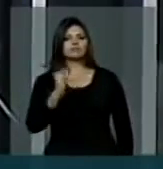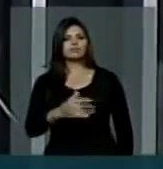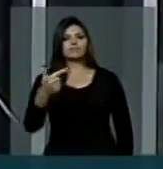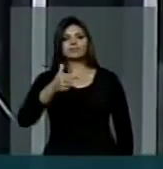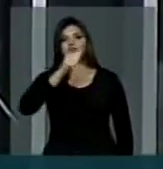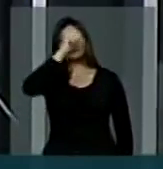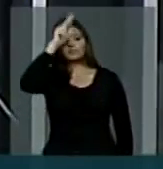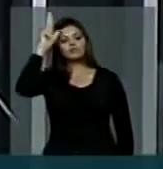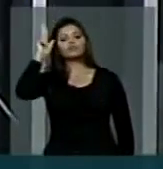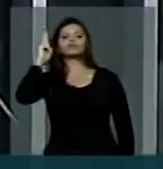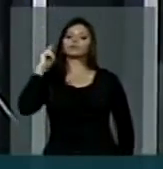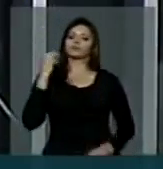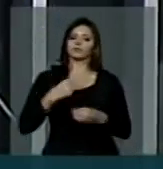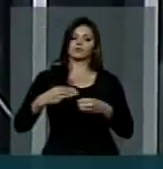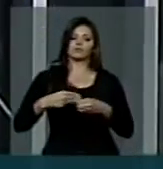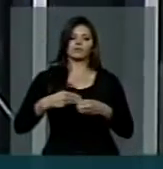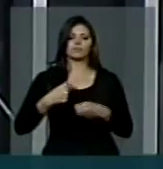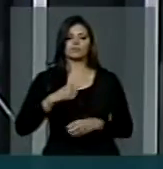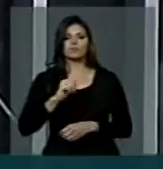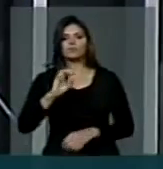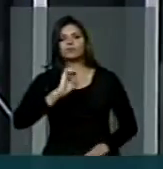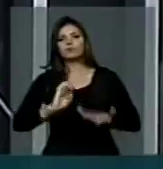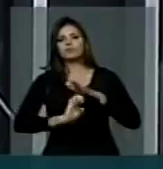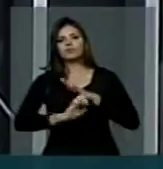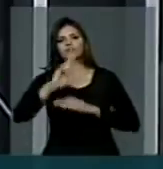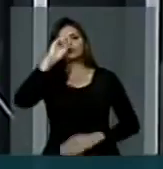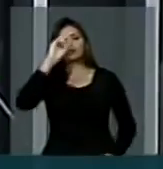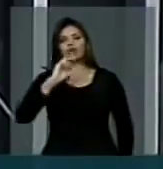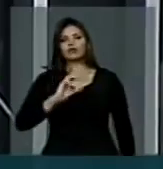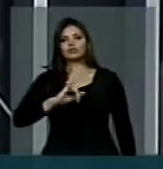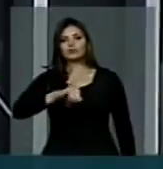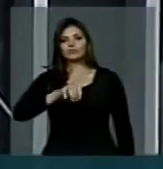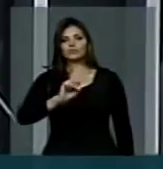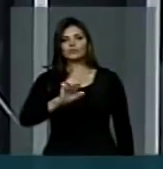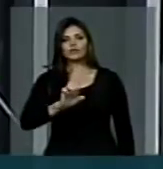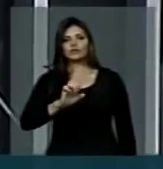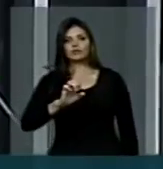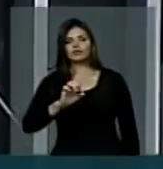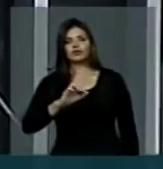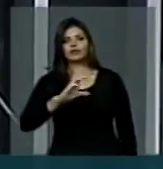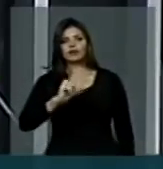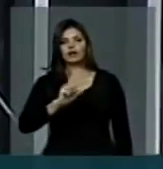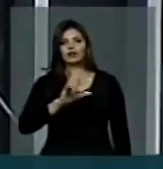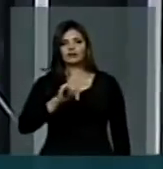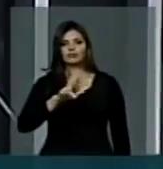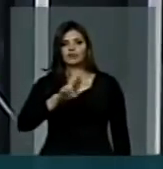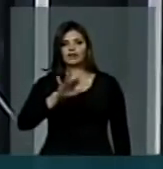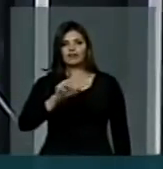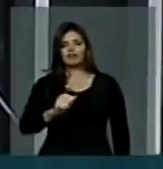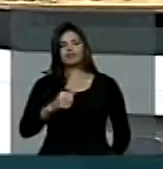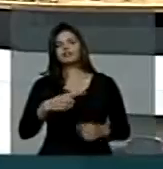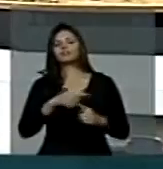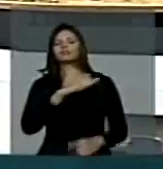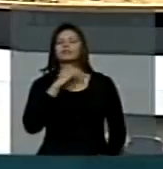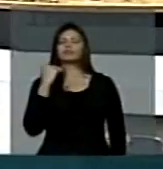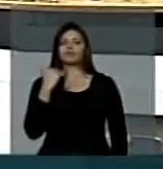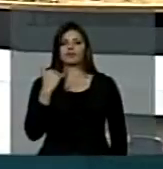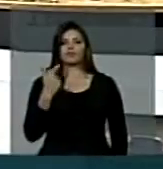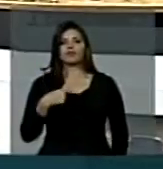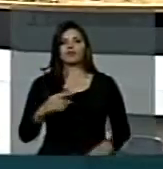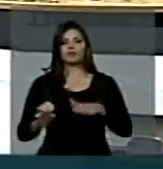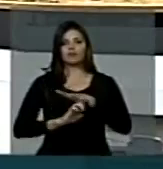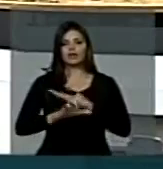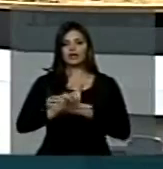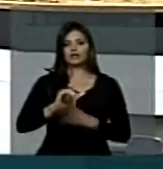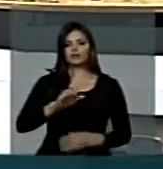de Orliens, o empresário José Carlos Librelato, que atuava como diretor-presidente da empresa Liberato,